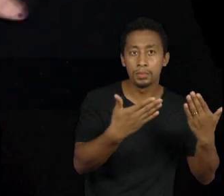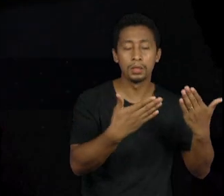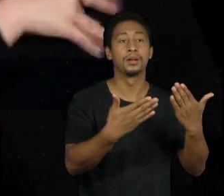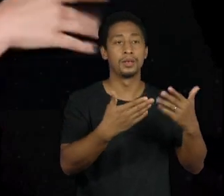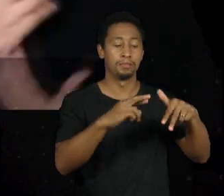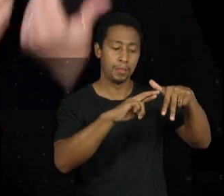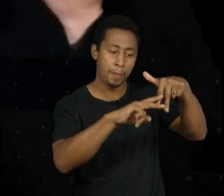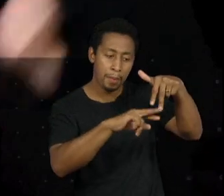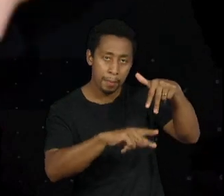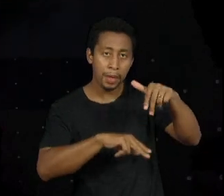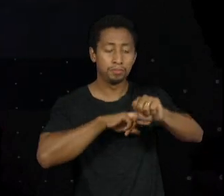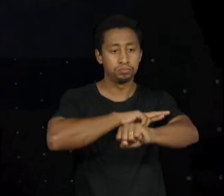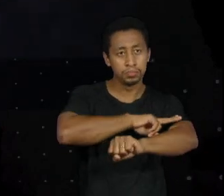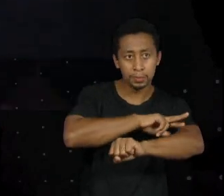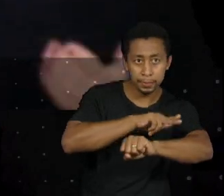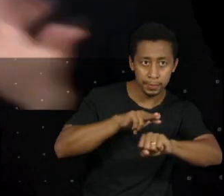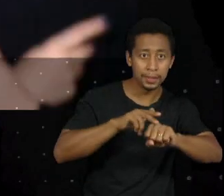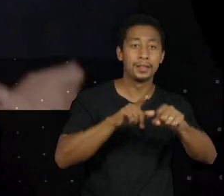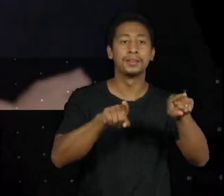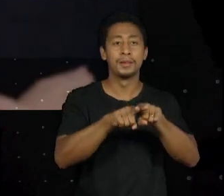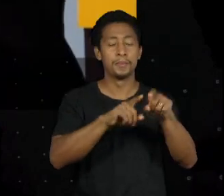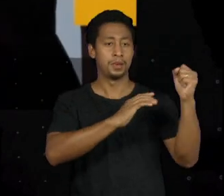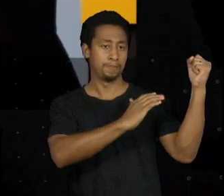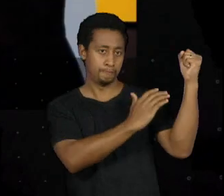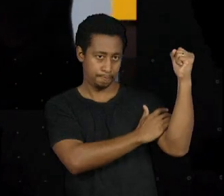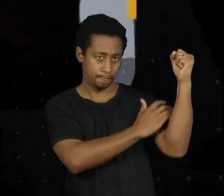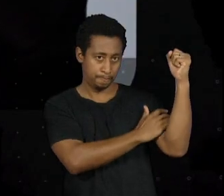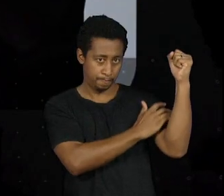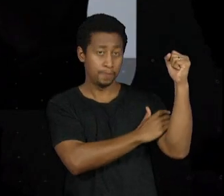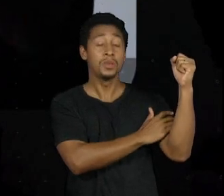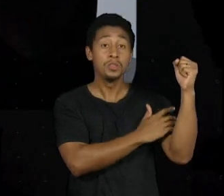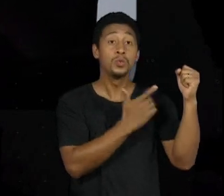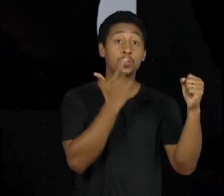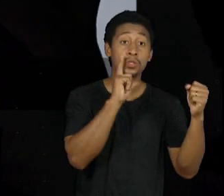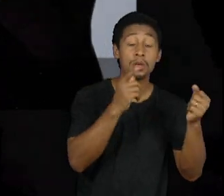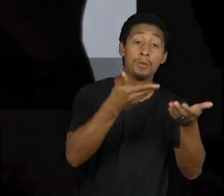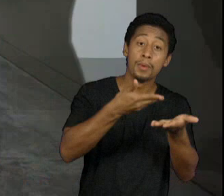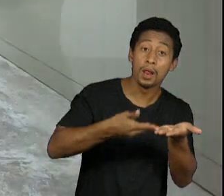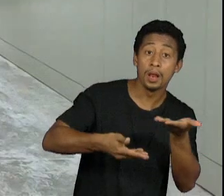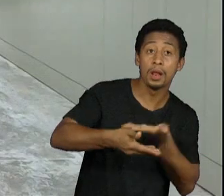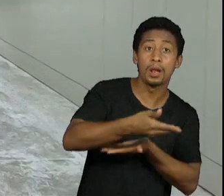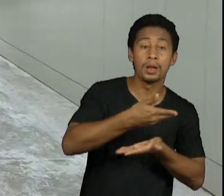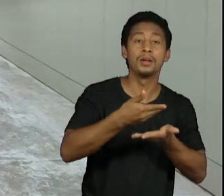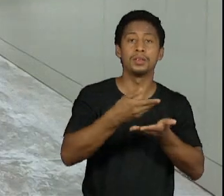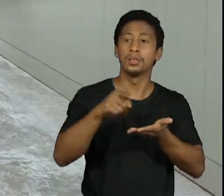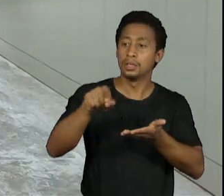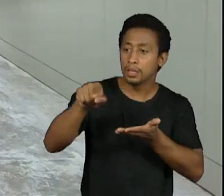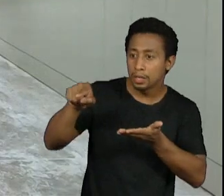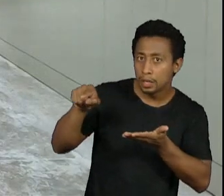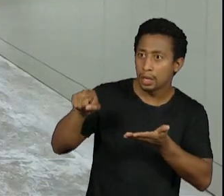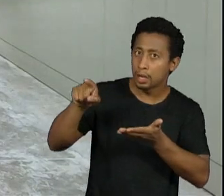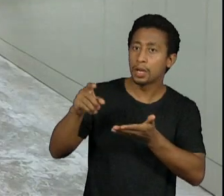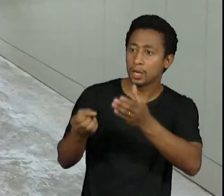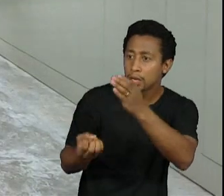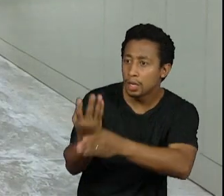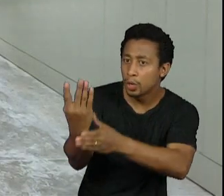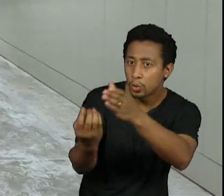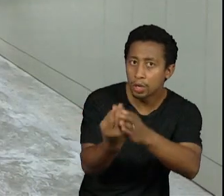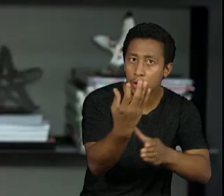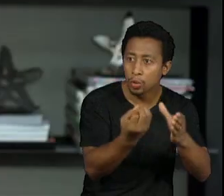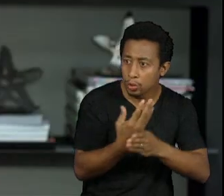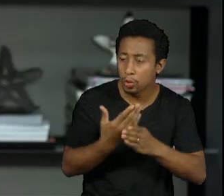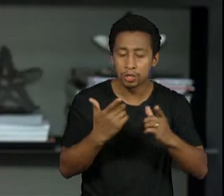da mulher na publicidade então a gente acaba discutindo aquelas peças o valor daquelas peças a nossa ideia é que esses diálogos também se